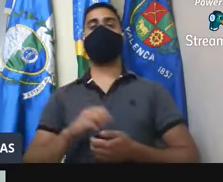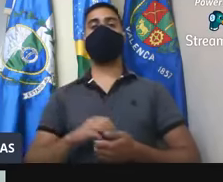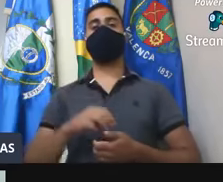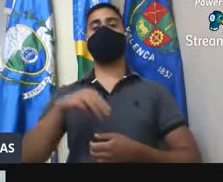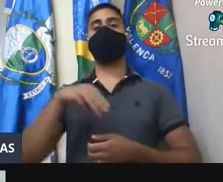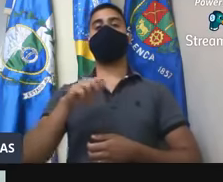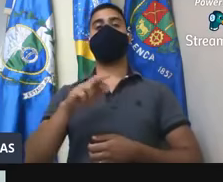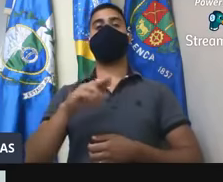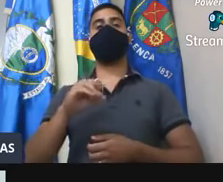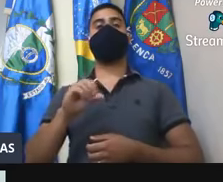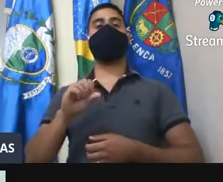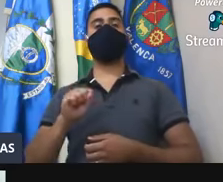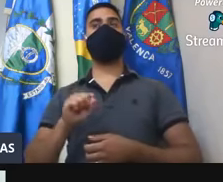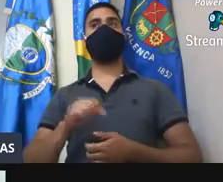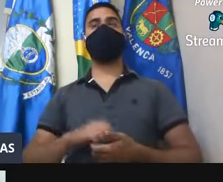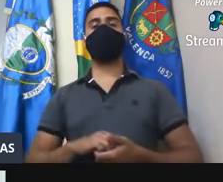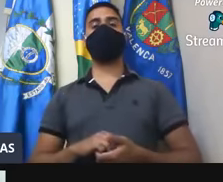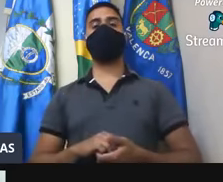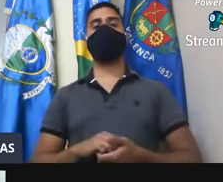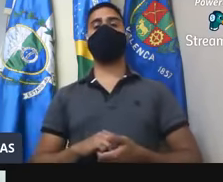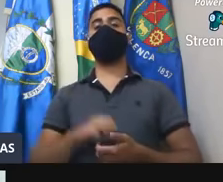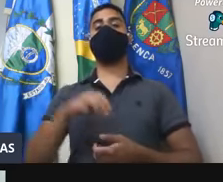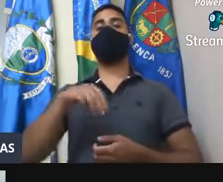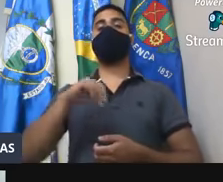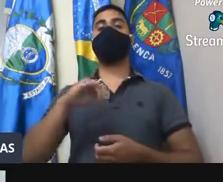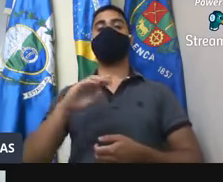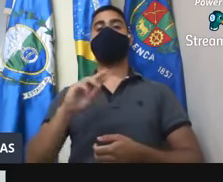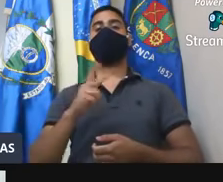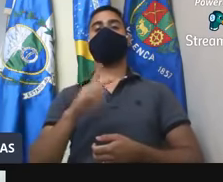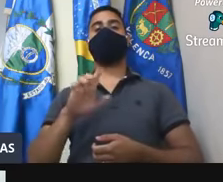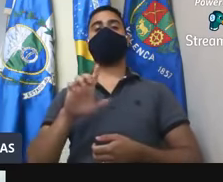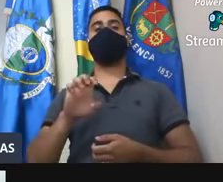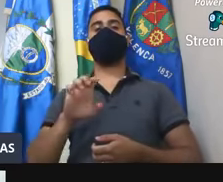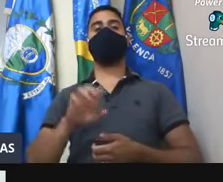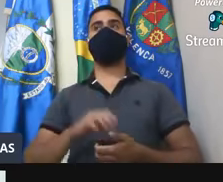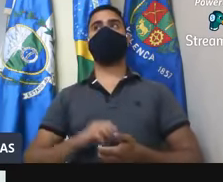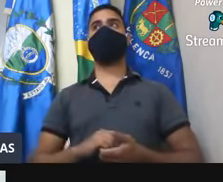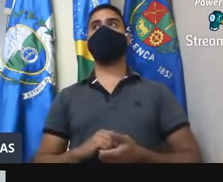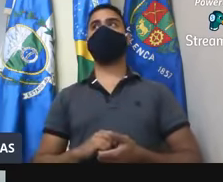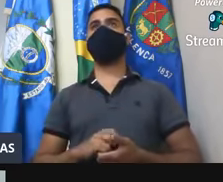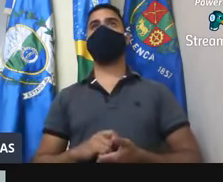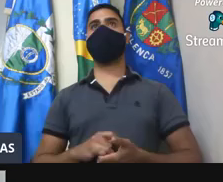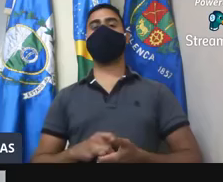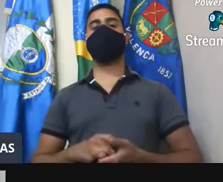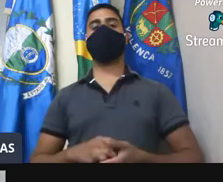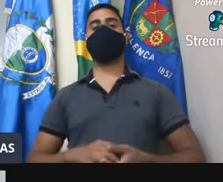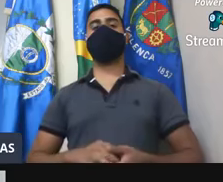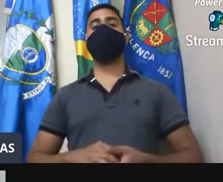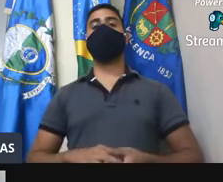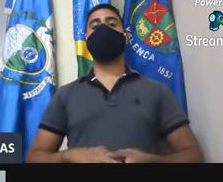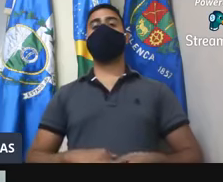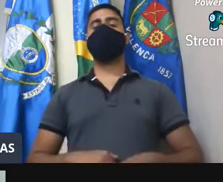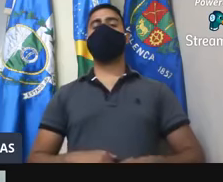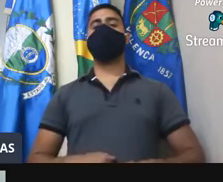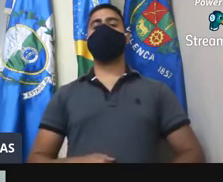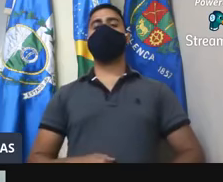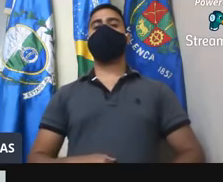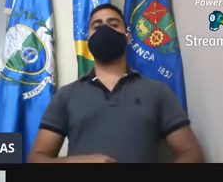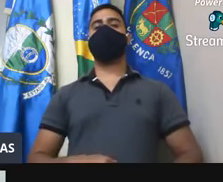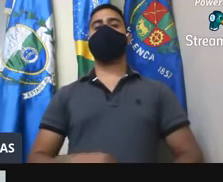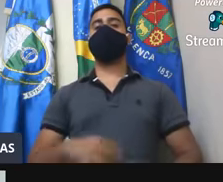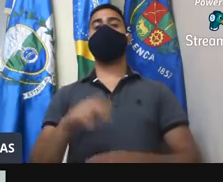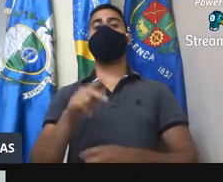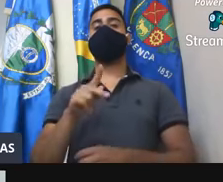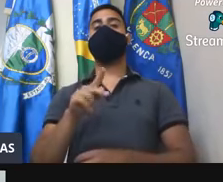Marcos da Silva Marcos, Marquinhos da Saúde, Michele Vieira Cabral da Silva, Michele Cabral. Vereador Paulo